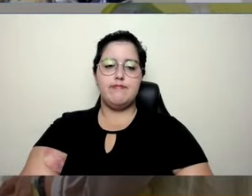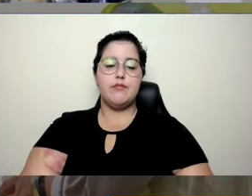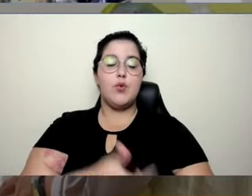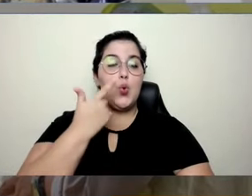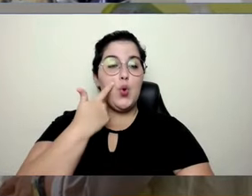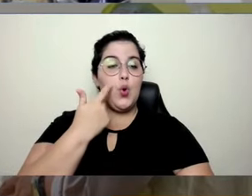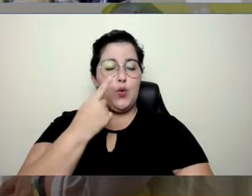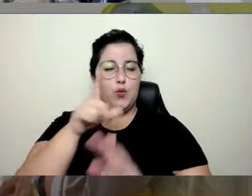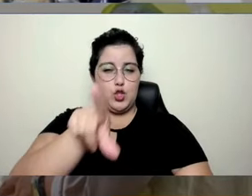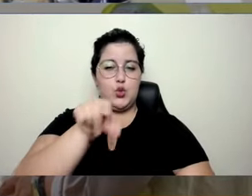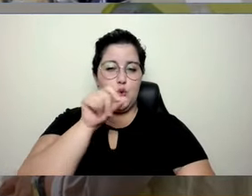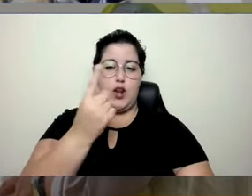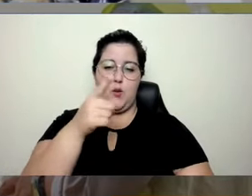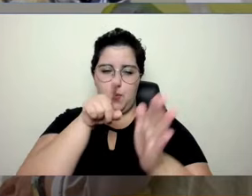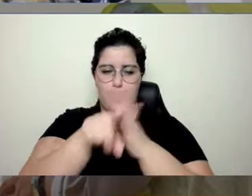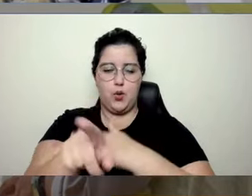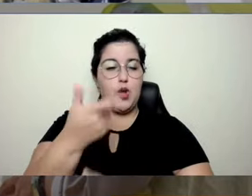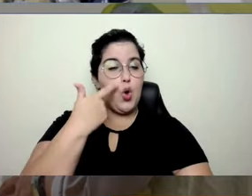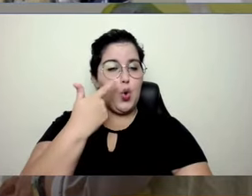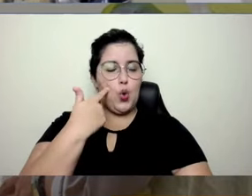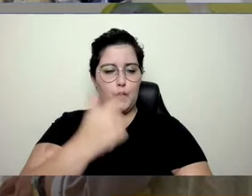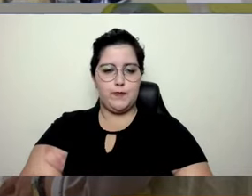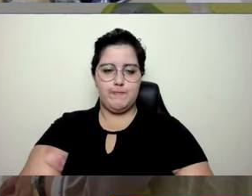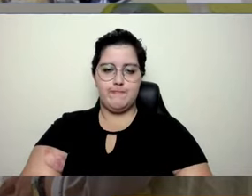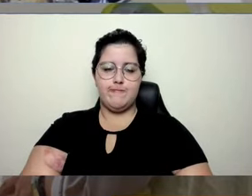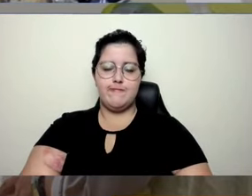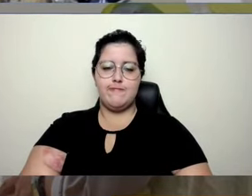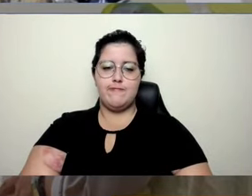bacana para a gente discutir.